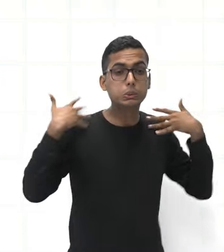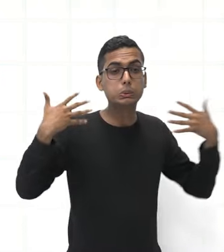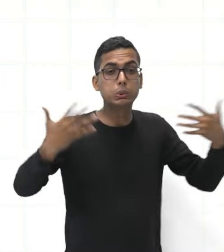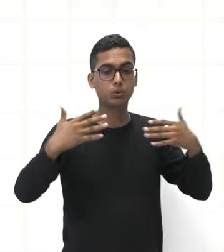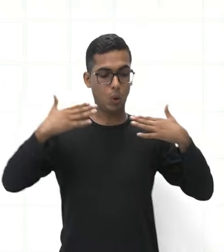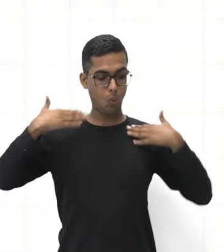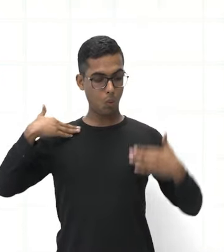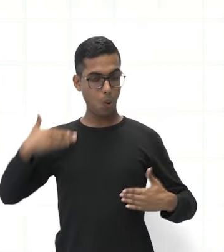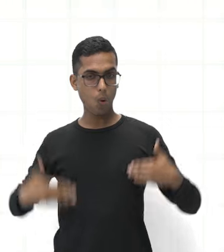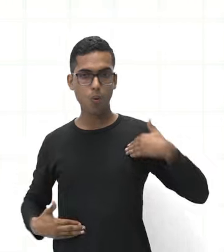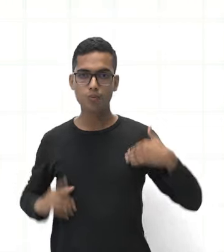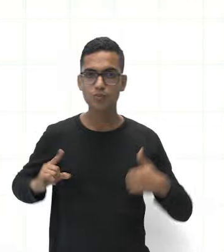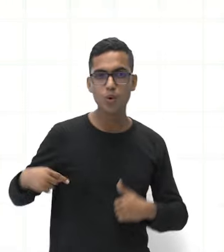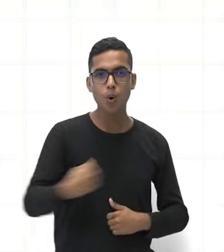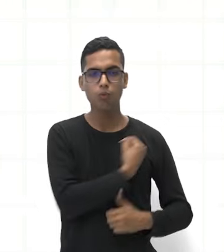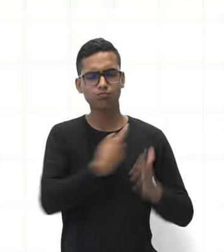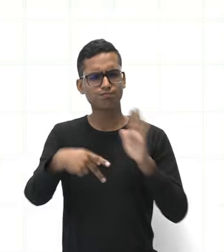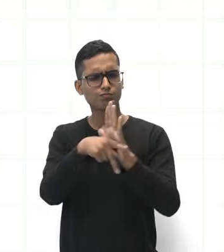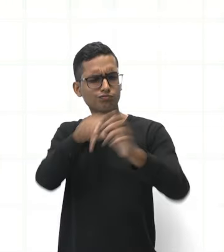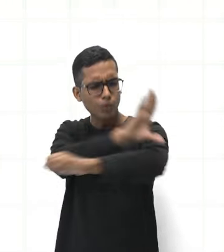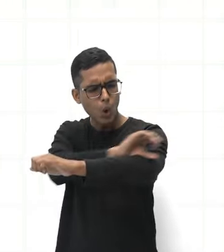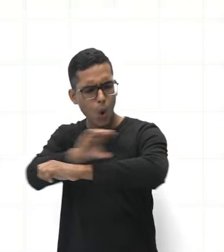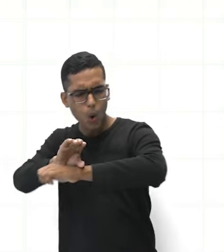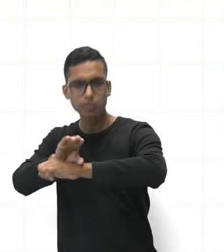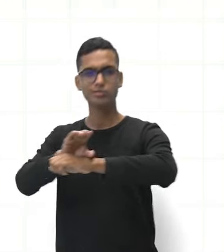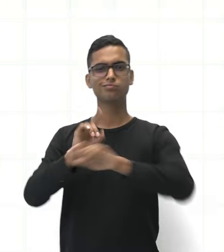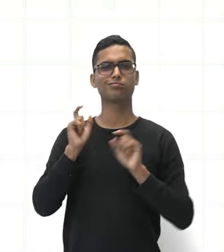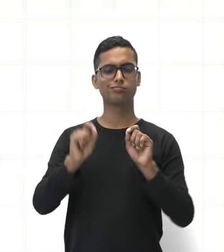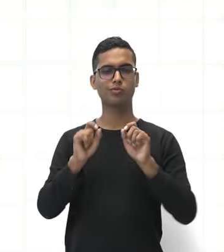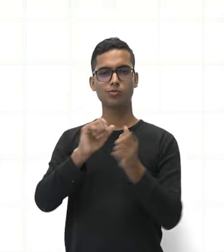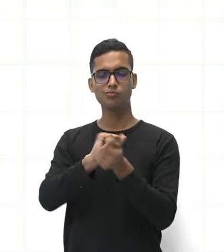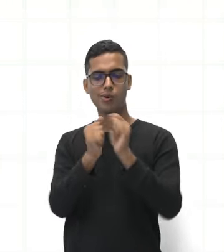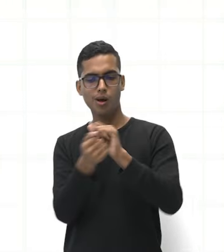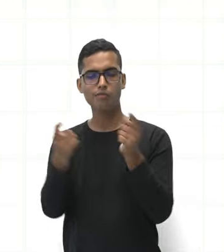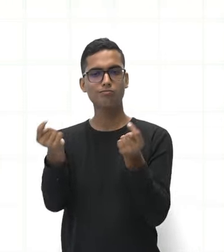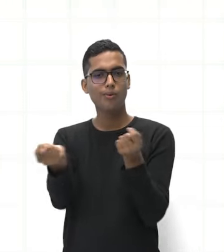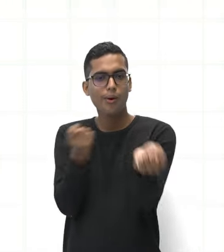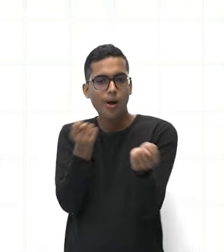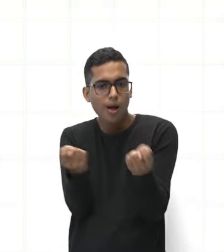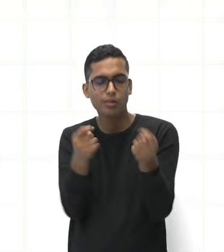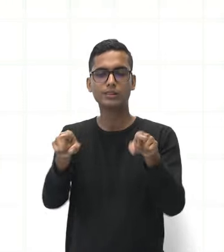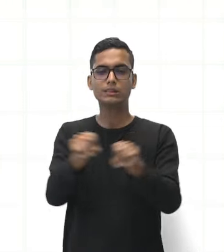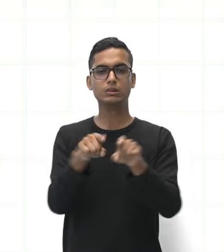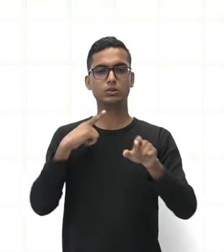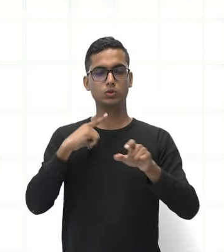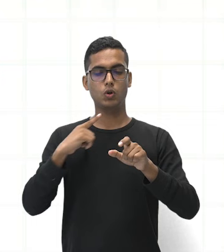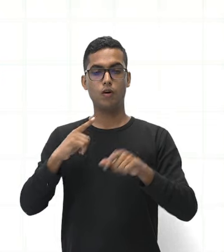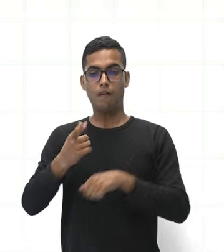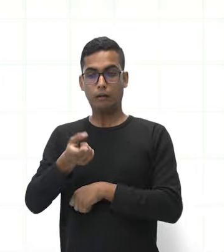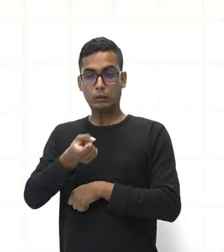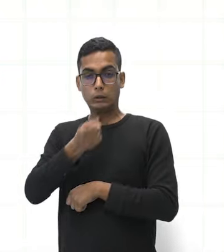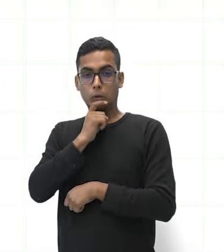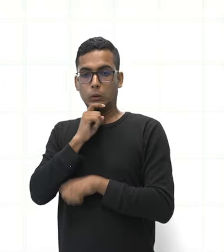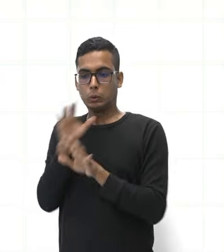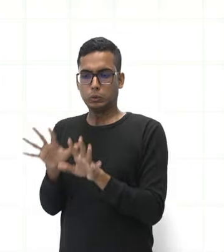corpo, o nosso sistema muscular faz o quê? Se contrai no frio, para que a